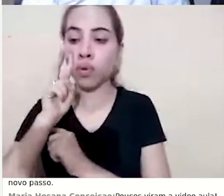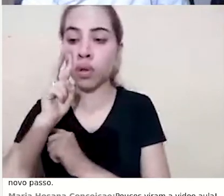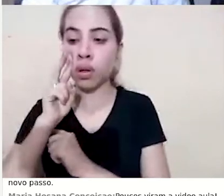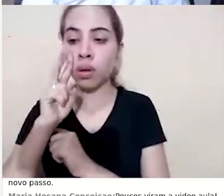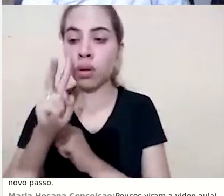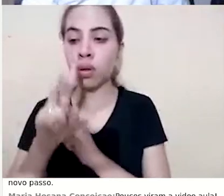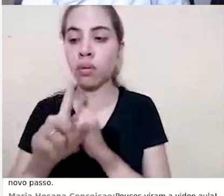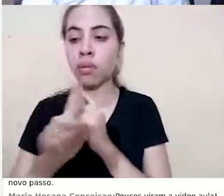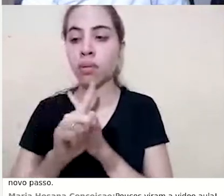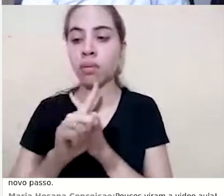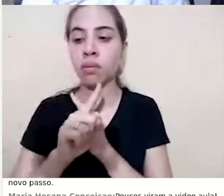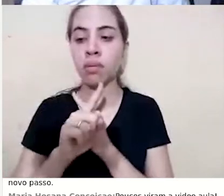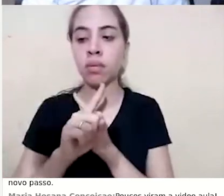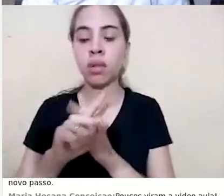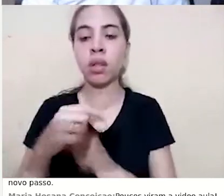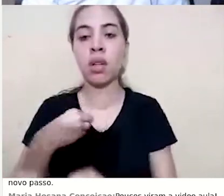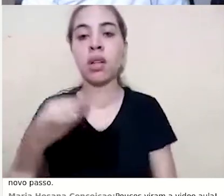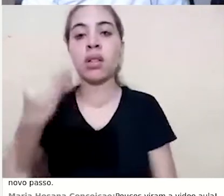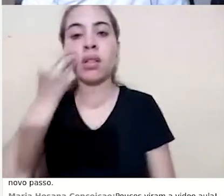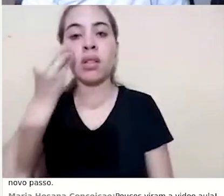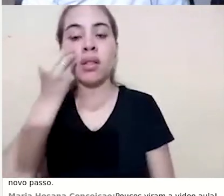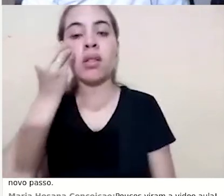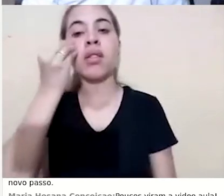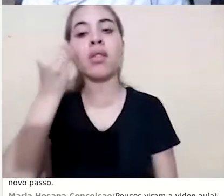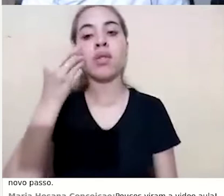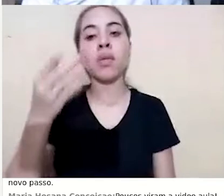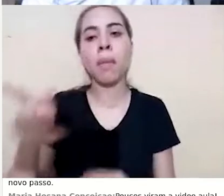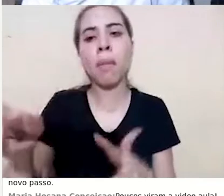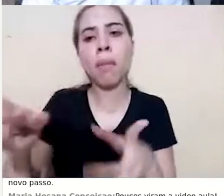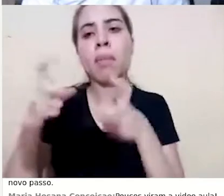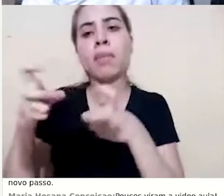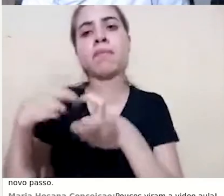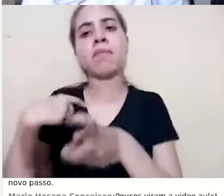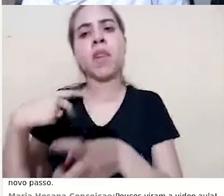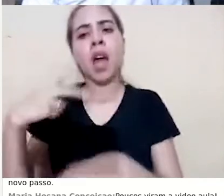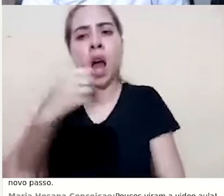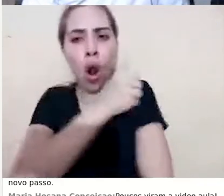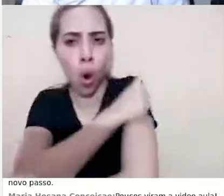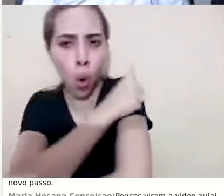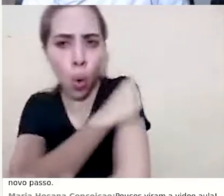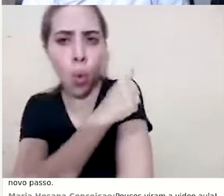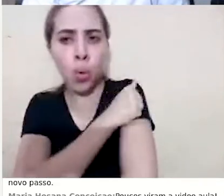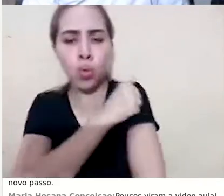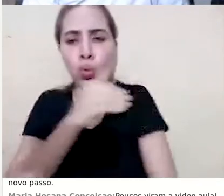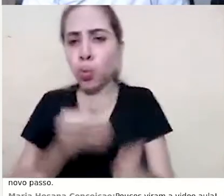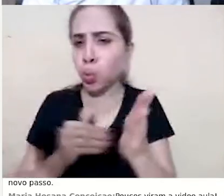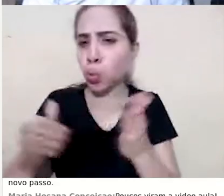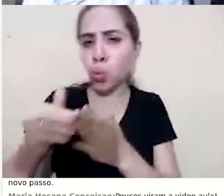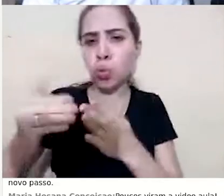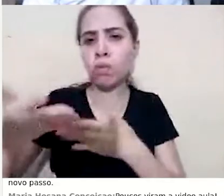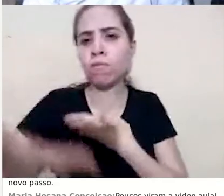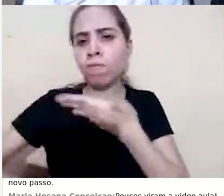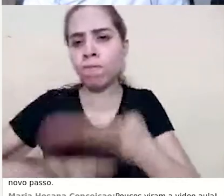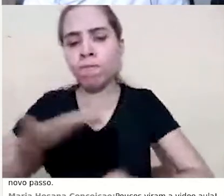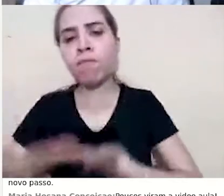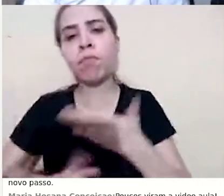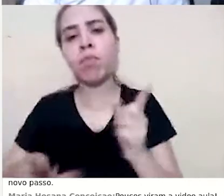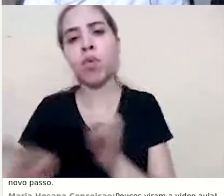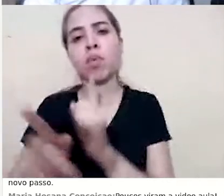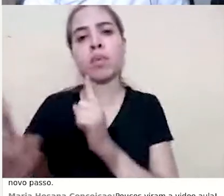e aí eu tenho identificado todos os alunos que interagiram com o encontro depois também,